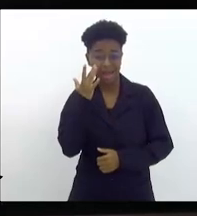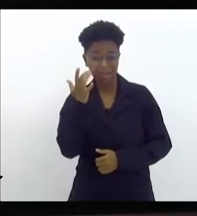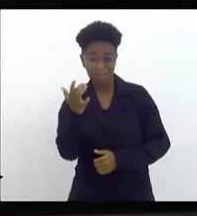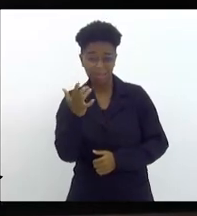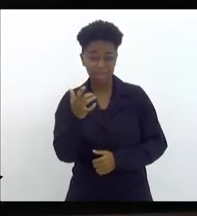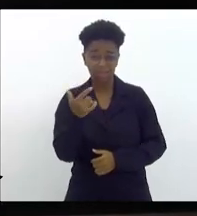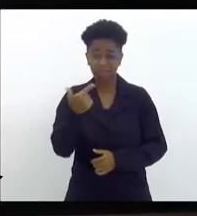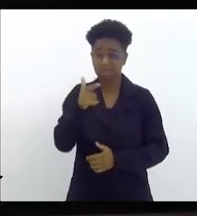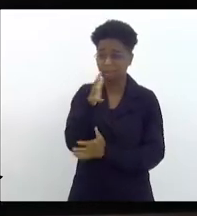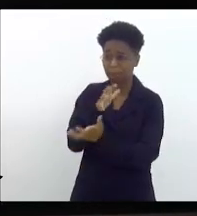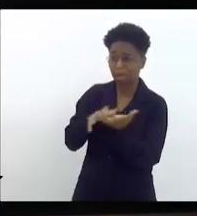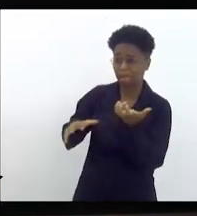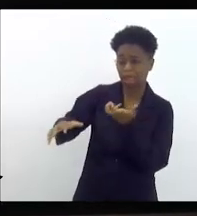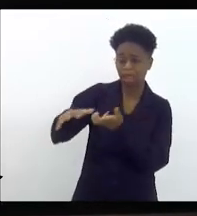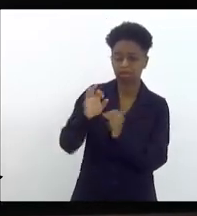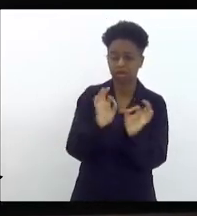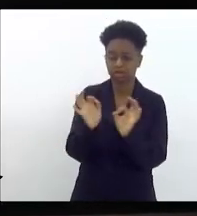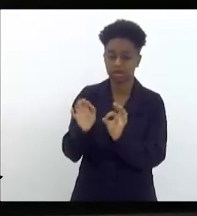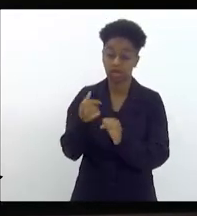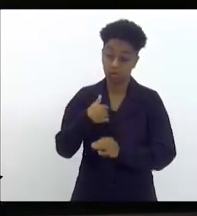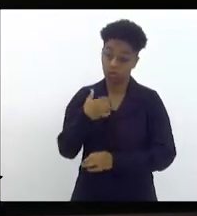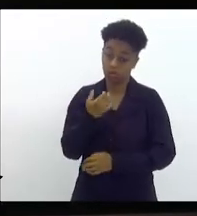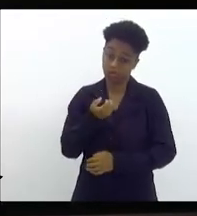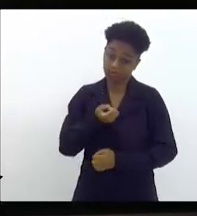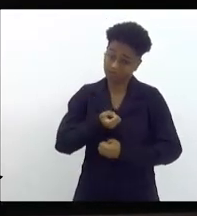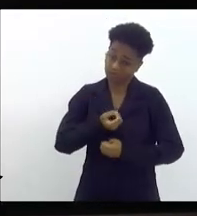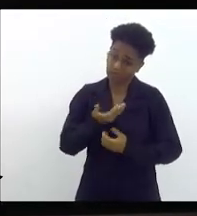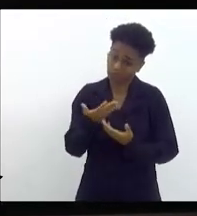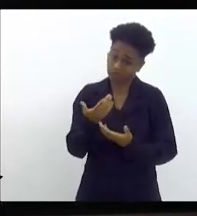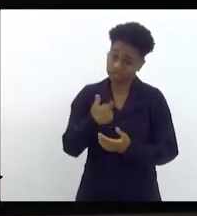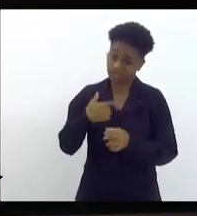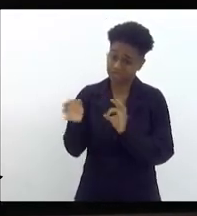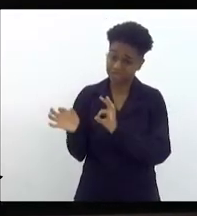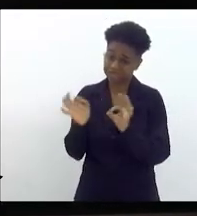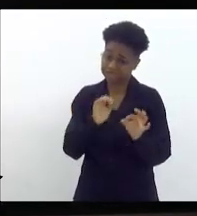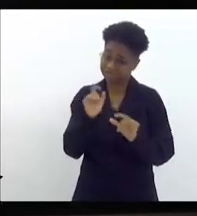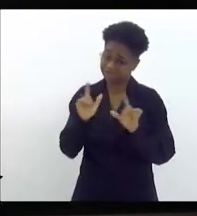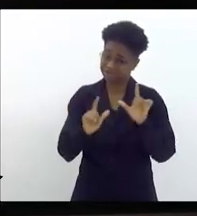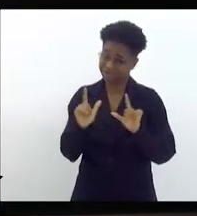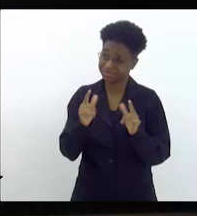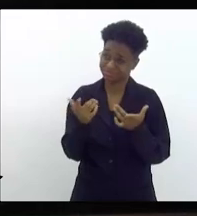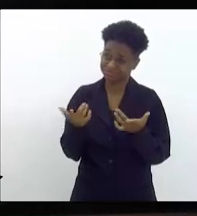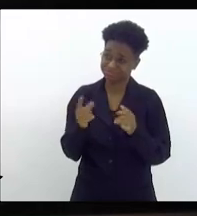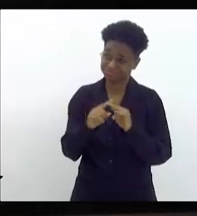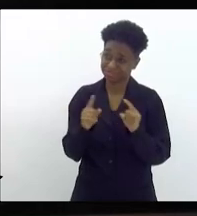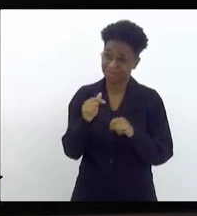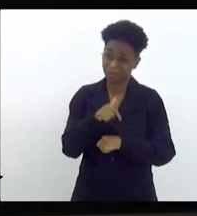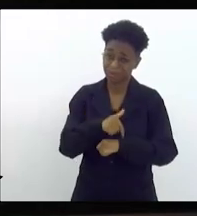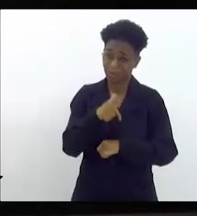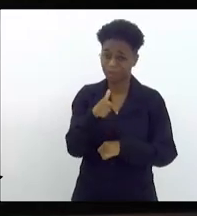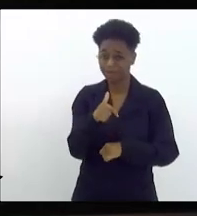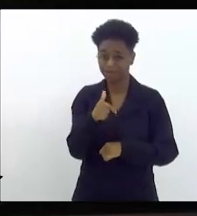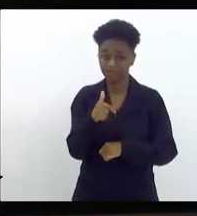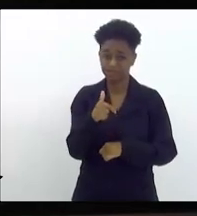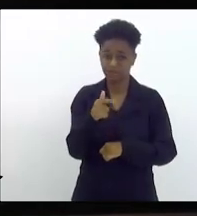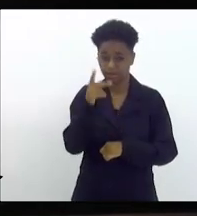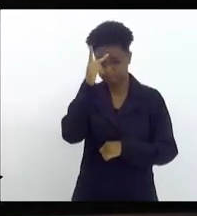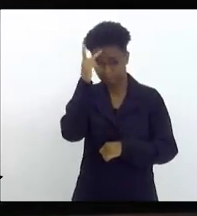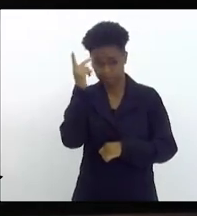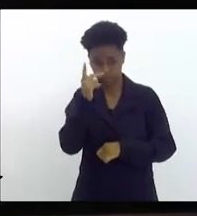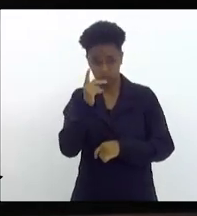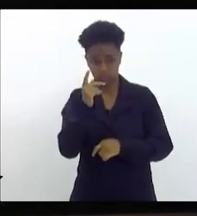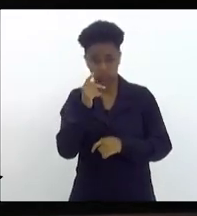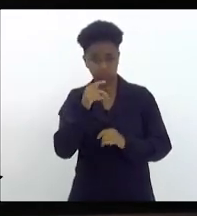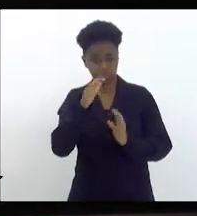retaliação. Confesso, deputado Luiz Paulo, que assisti a Globo News em determinado momento o relator da matéria, que é um